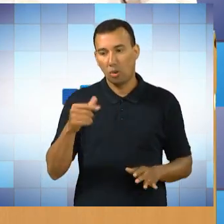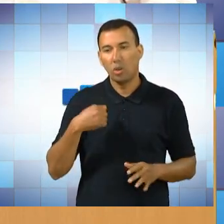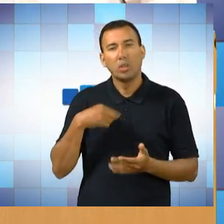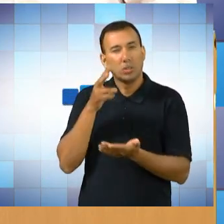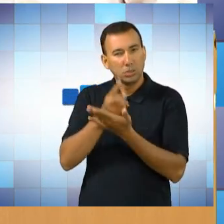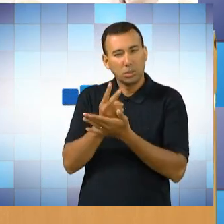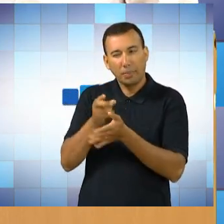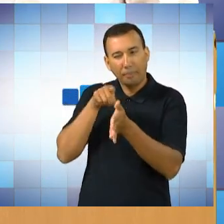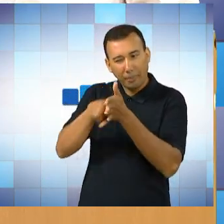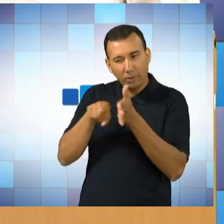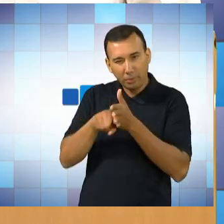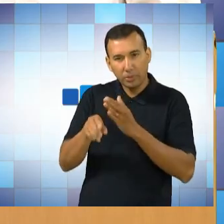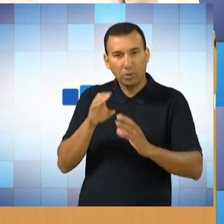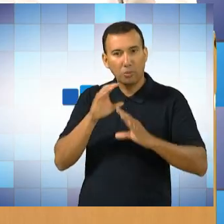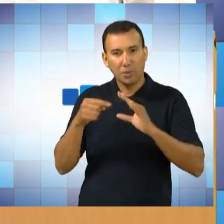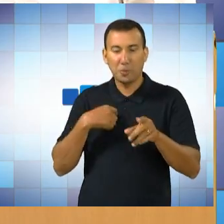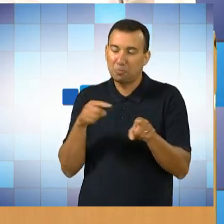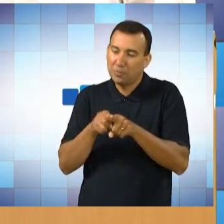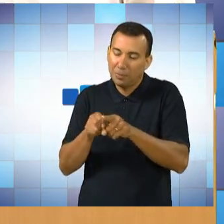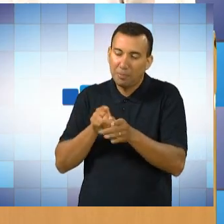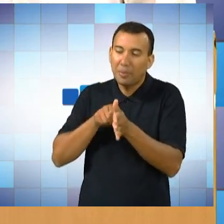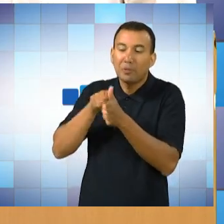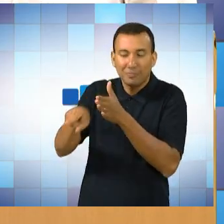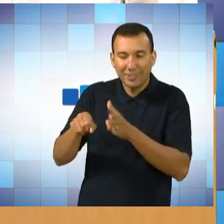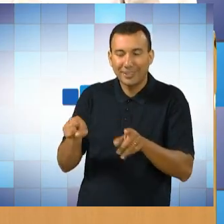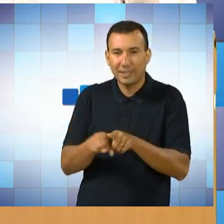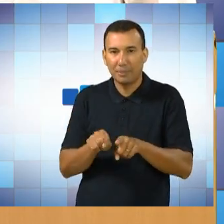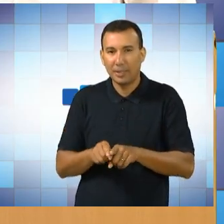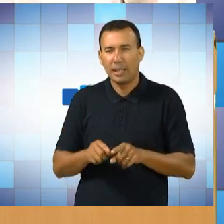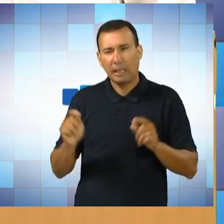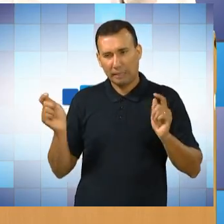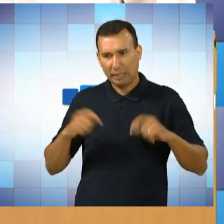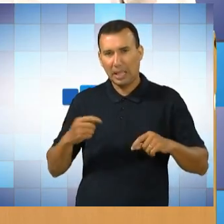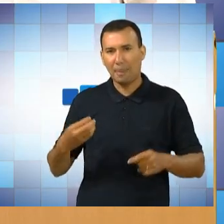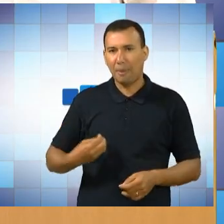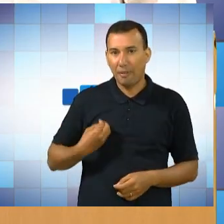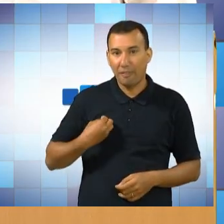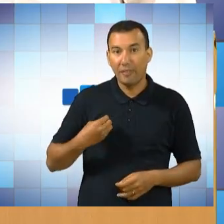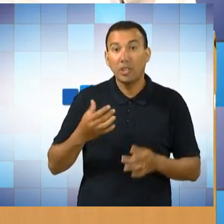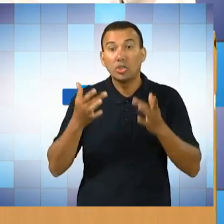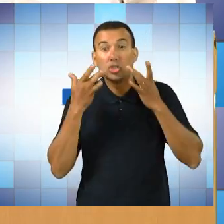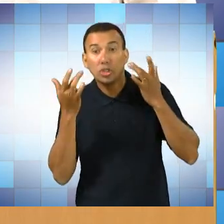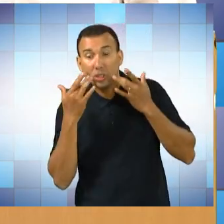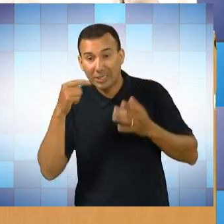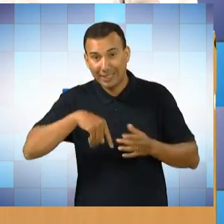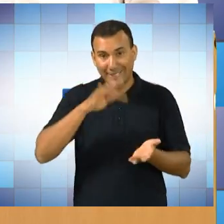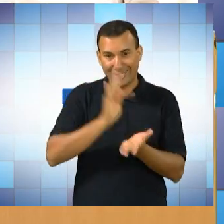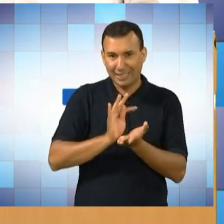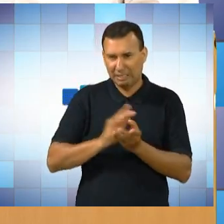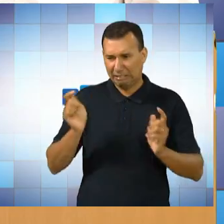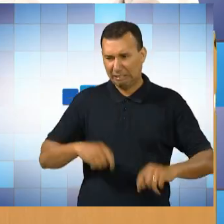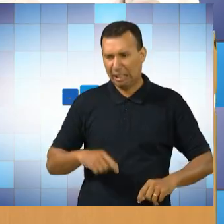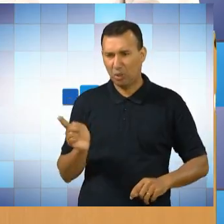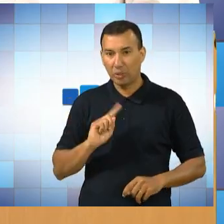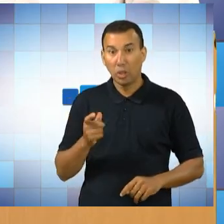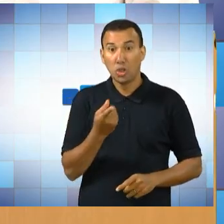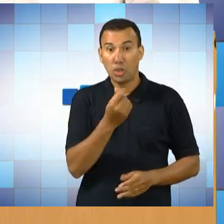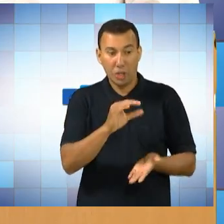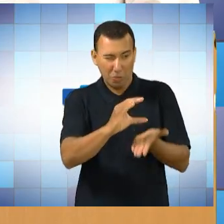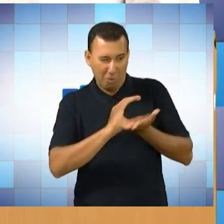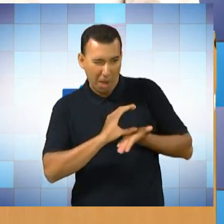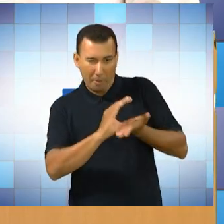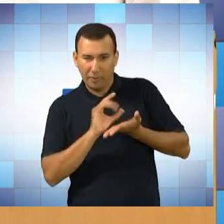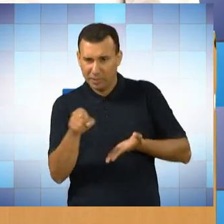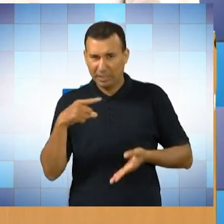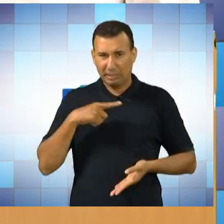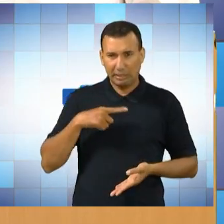fazerem e eu sou obrigada a fazer também. Dá para viver de arte em Teresina? Dentro dessa parte